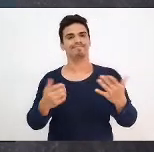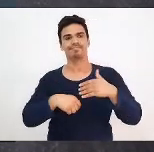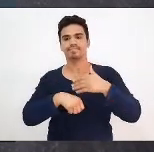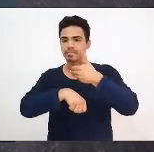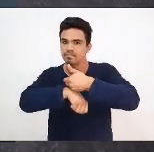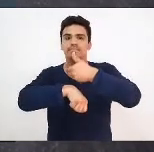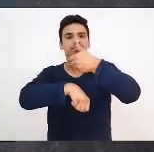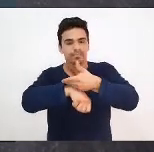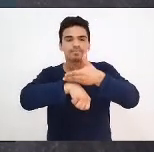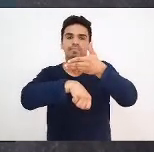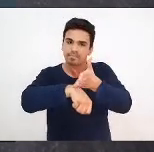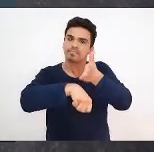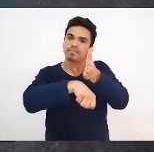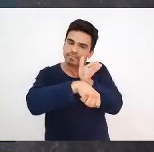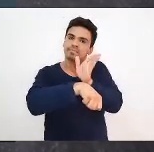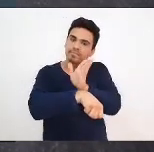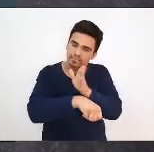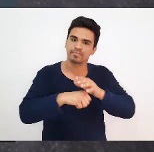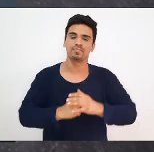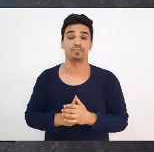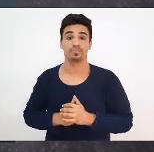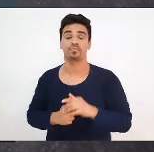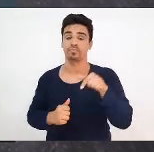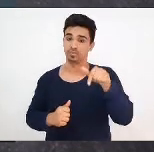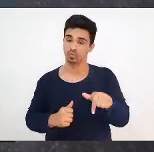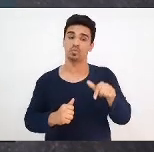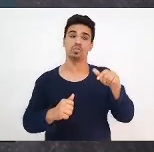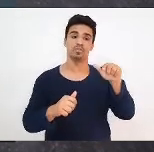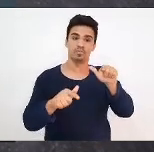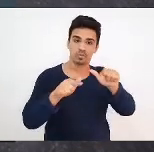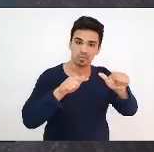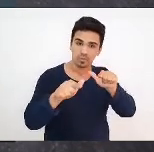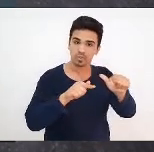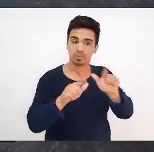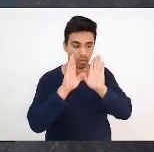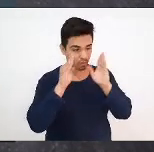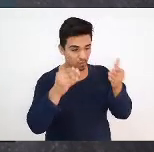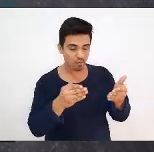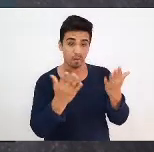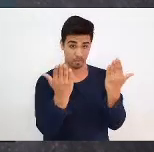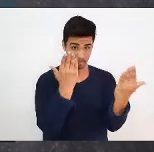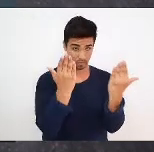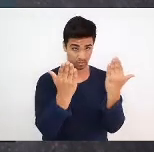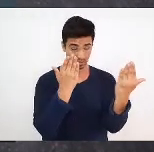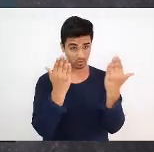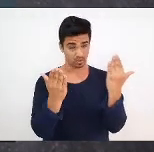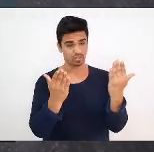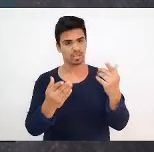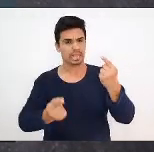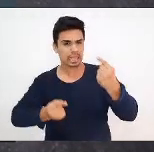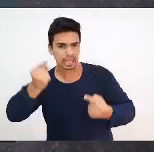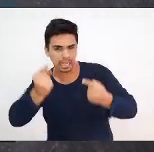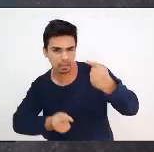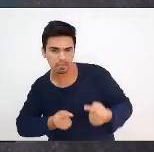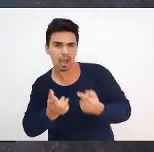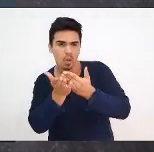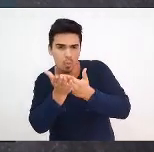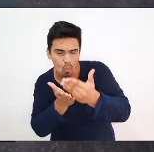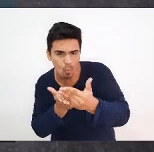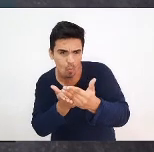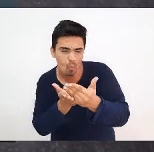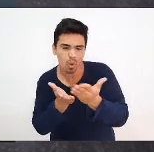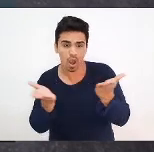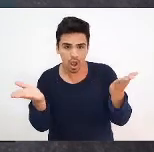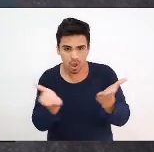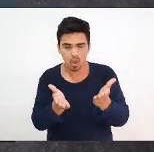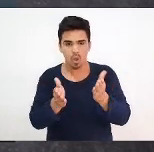formação em psicologia. Essa discussão não começa agora, na pandemia. Nós tivemos um processo